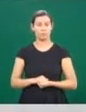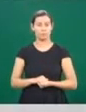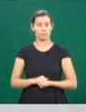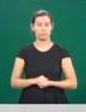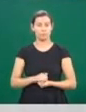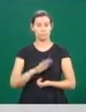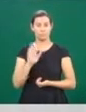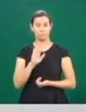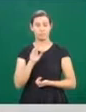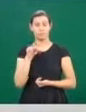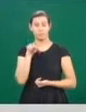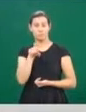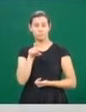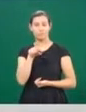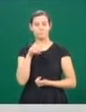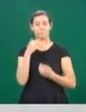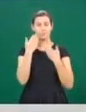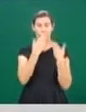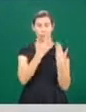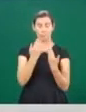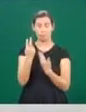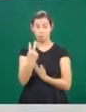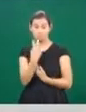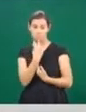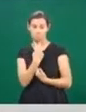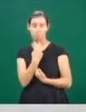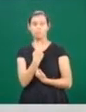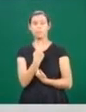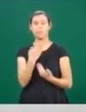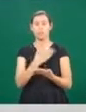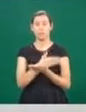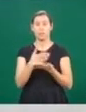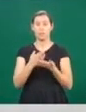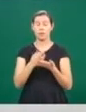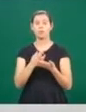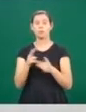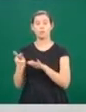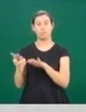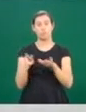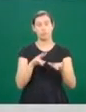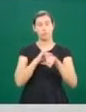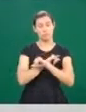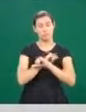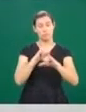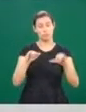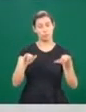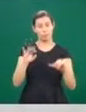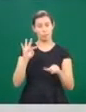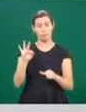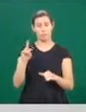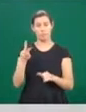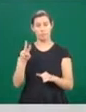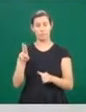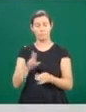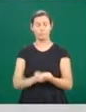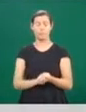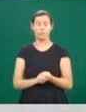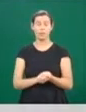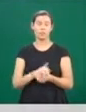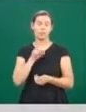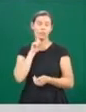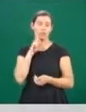Olá pra você, obrigado pelo seu carinho e pela sua audiência. Vamos começar a semana com muita informação no TV Notícias de hoje, 25 de